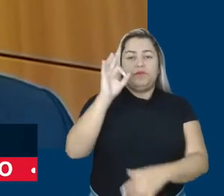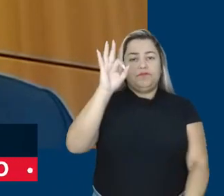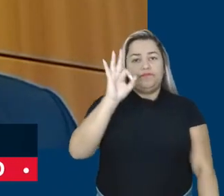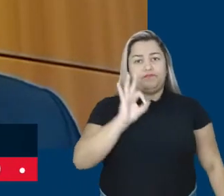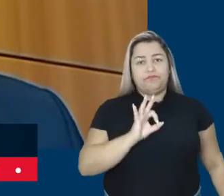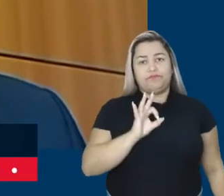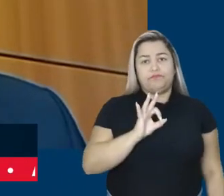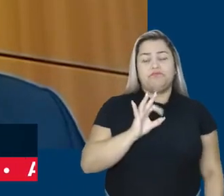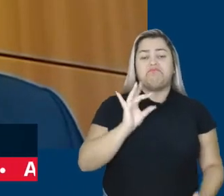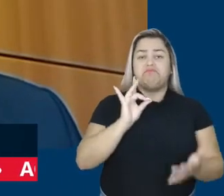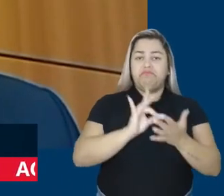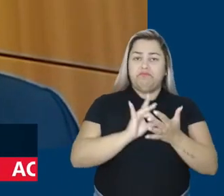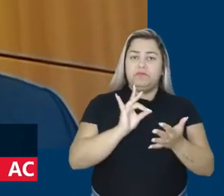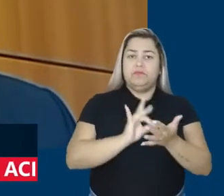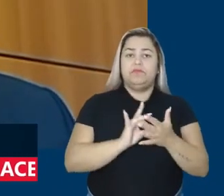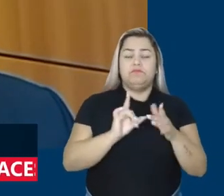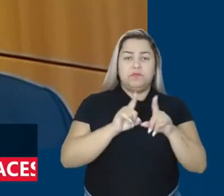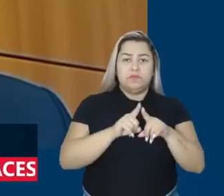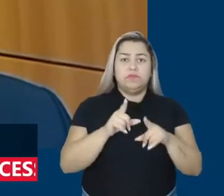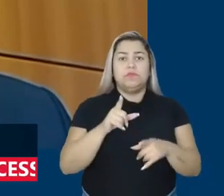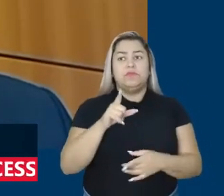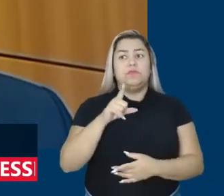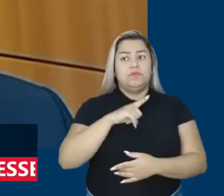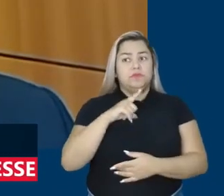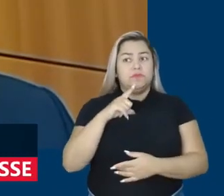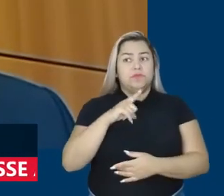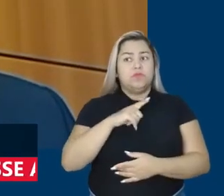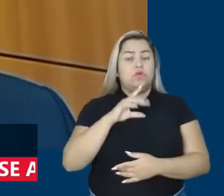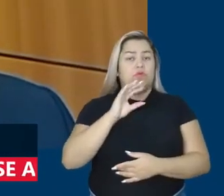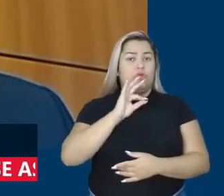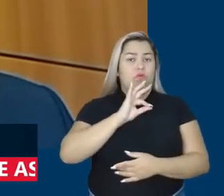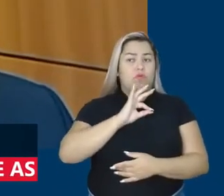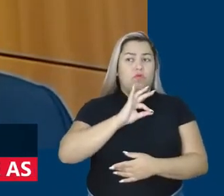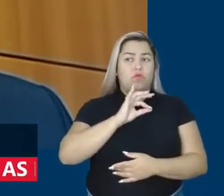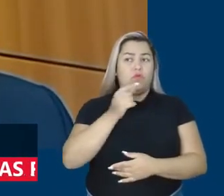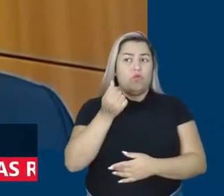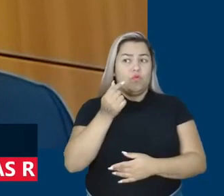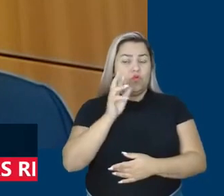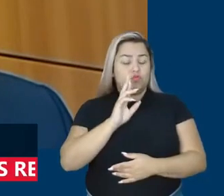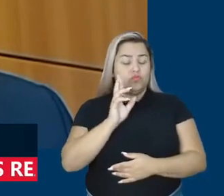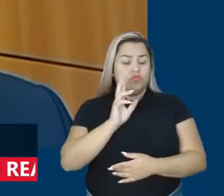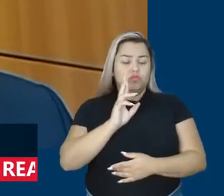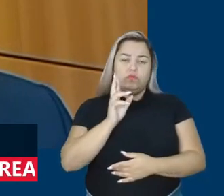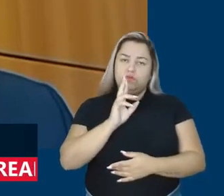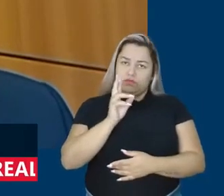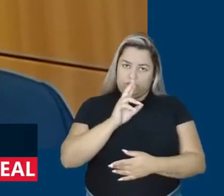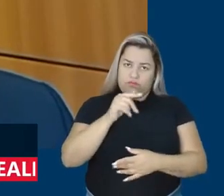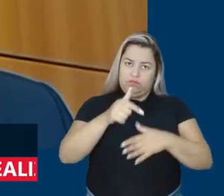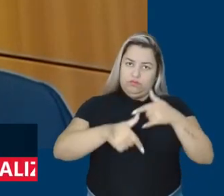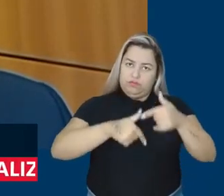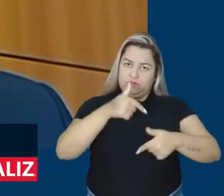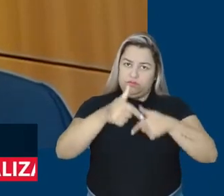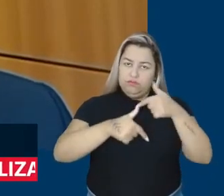real que ele recebe, qual é a remuneração do seu trabalho. Então, a questão